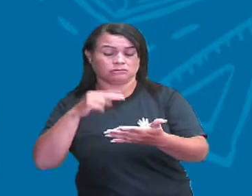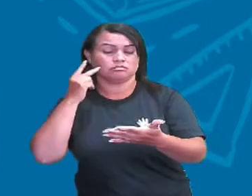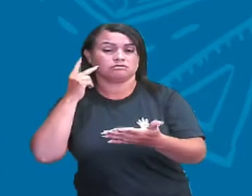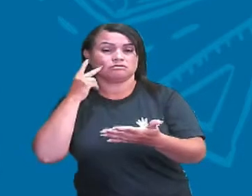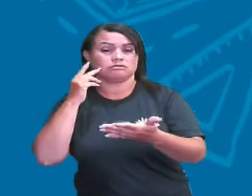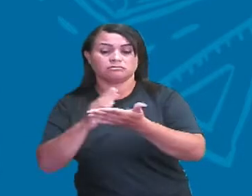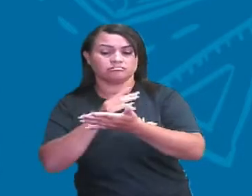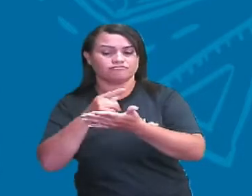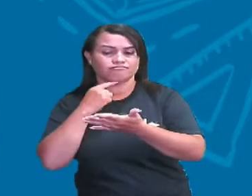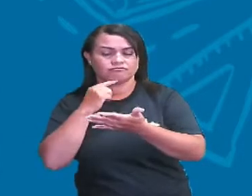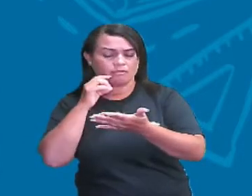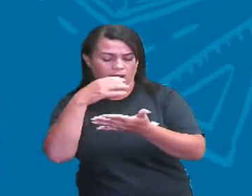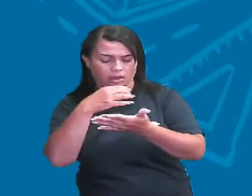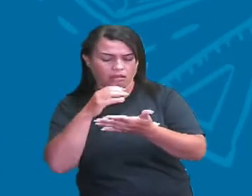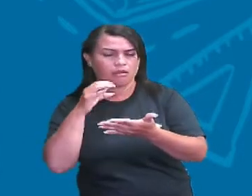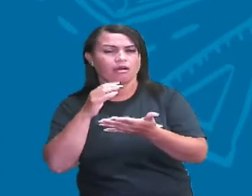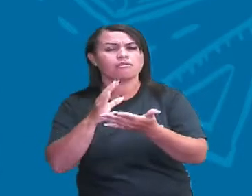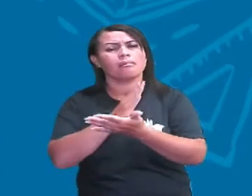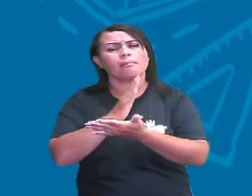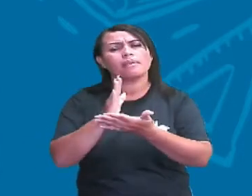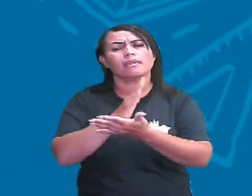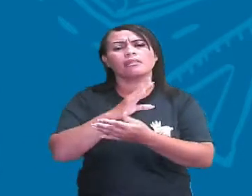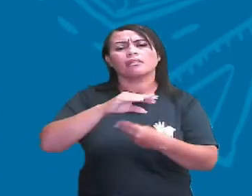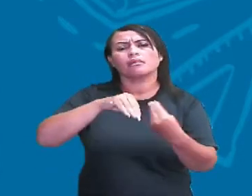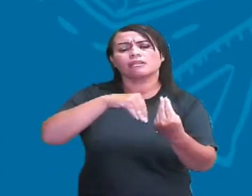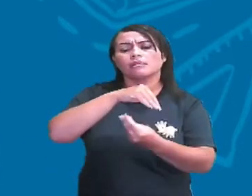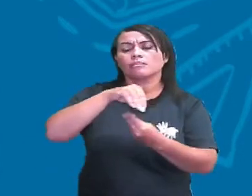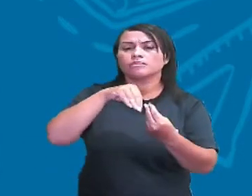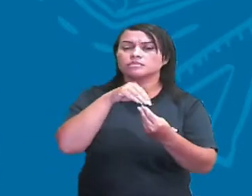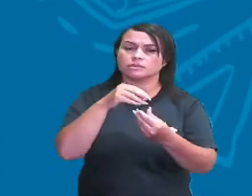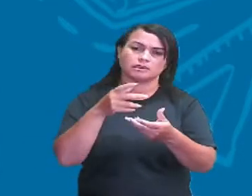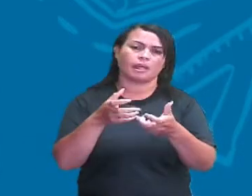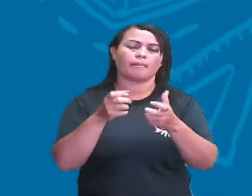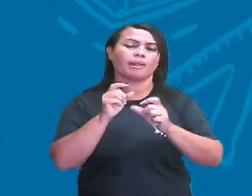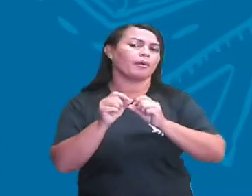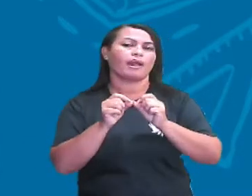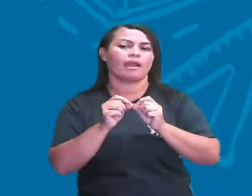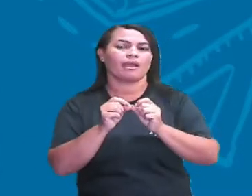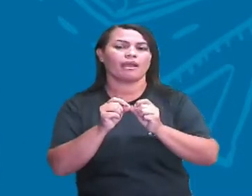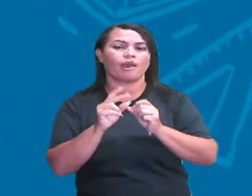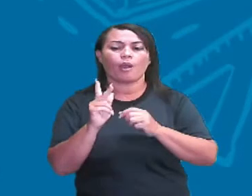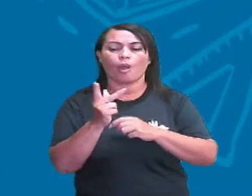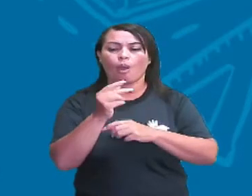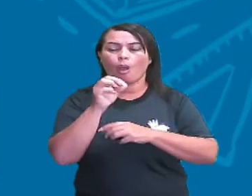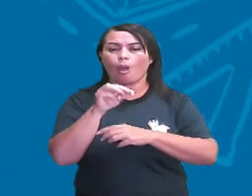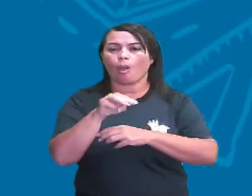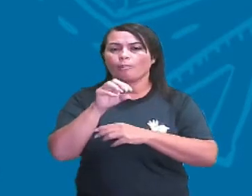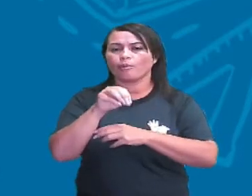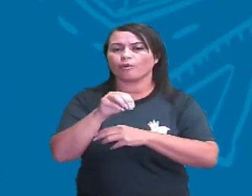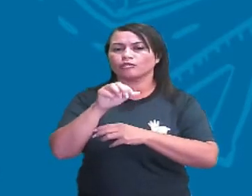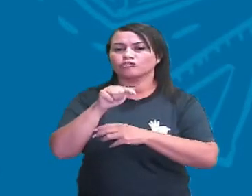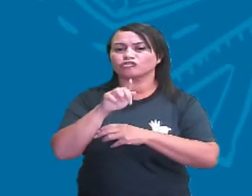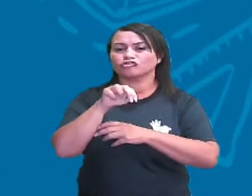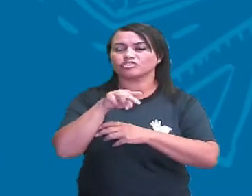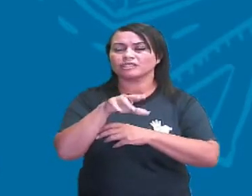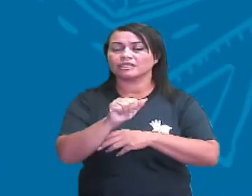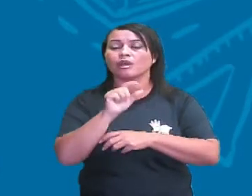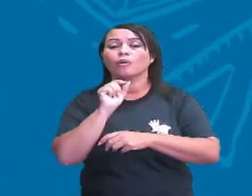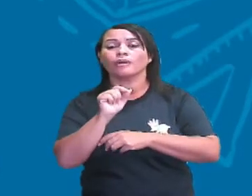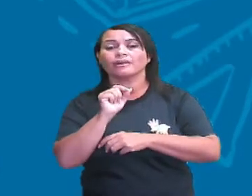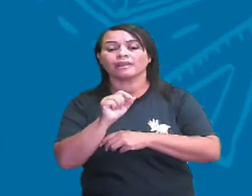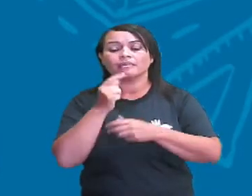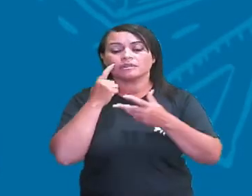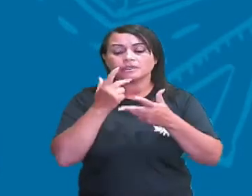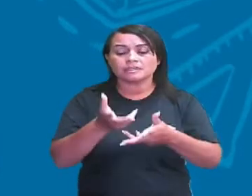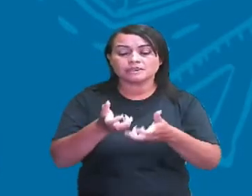às vezes, uma substância pode aparentemente ser homogênea, mas microscopicamente, o aspecto visual dela, você